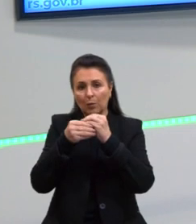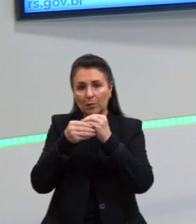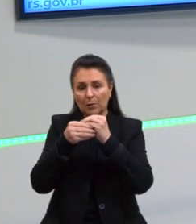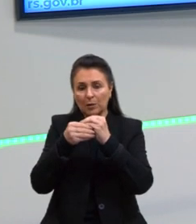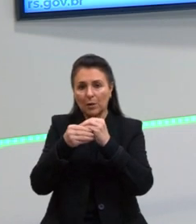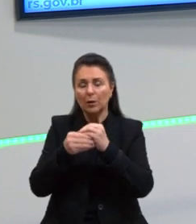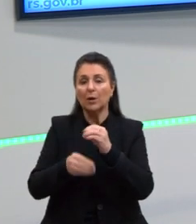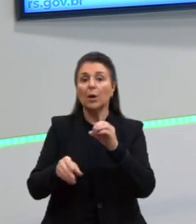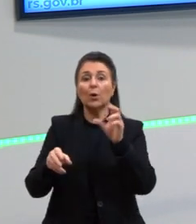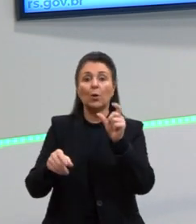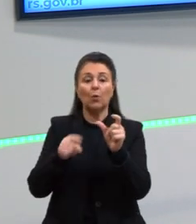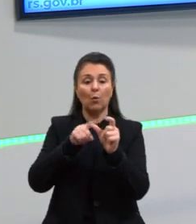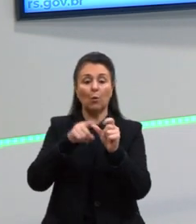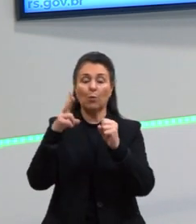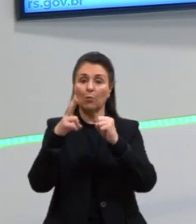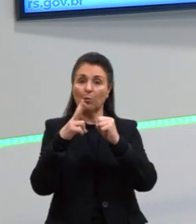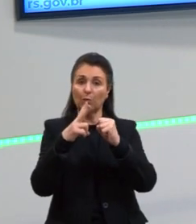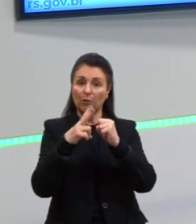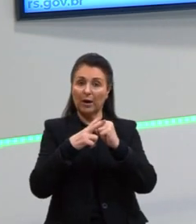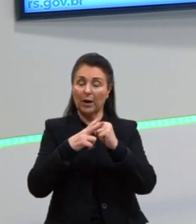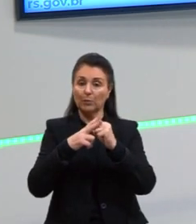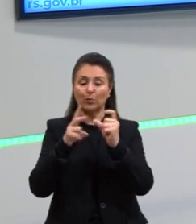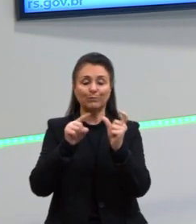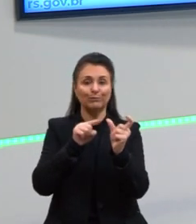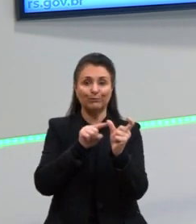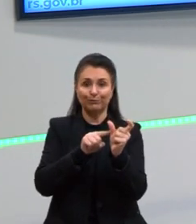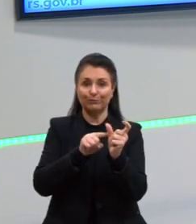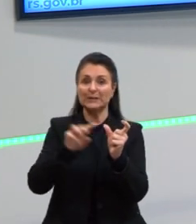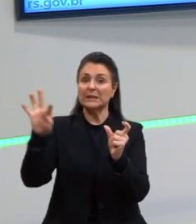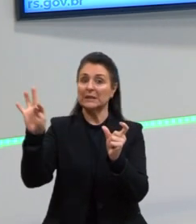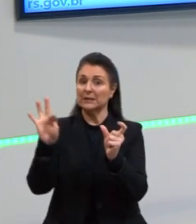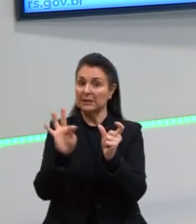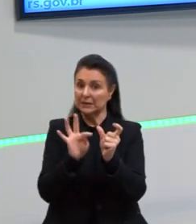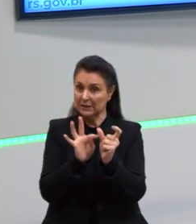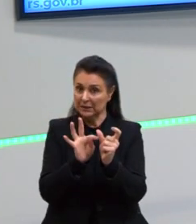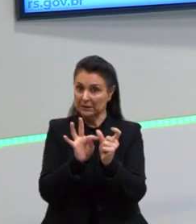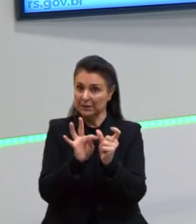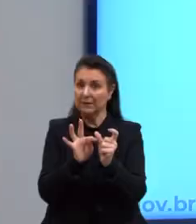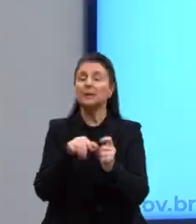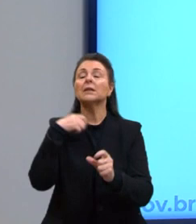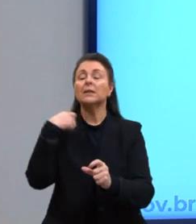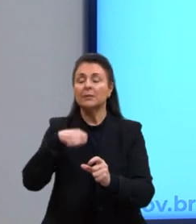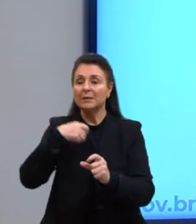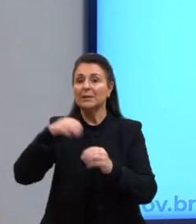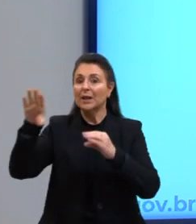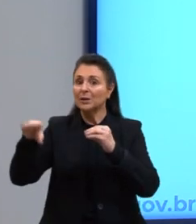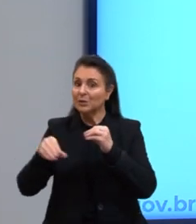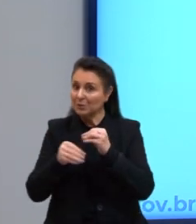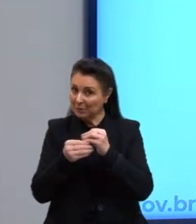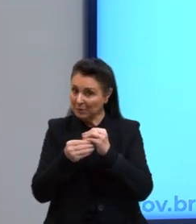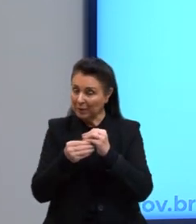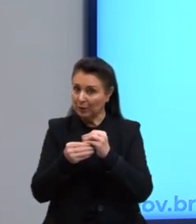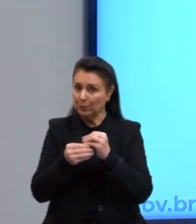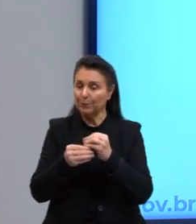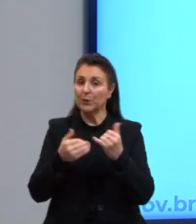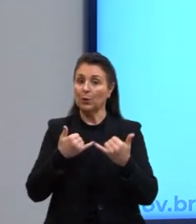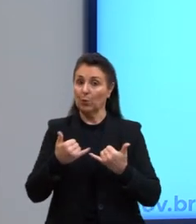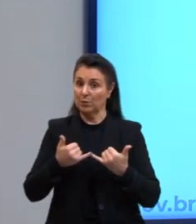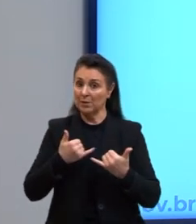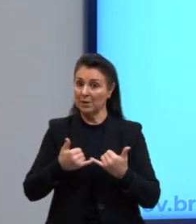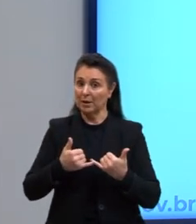transitivos, que também precisam de complementos. Olhem ali um exemplo, como a gente poderia ter frases